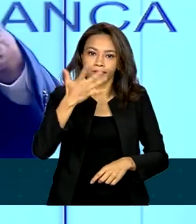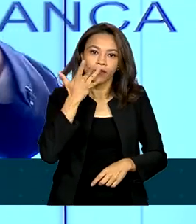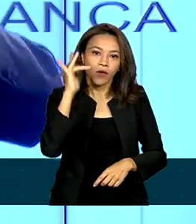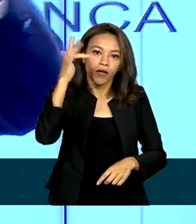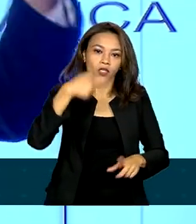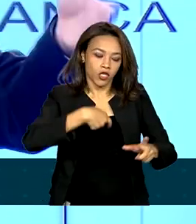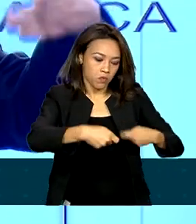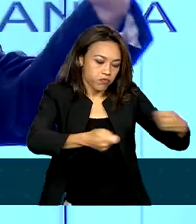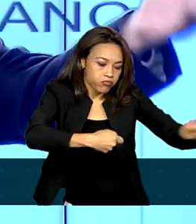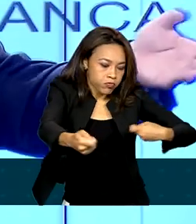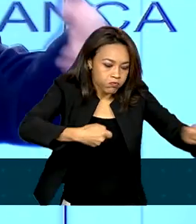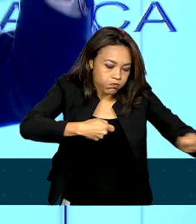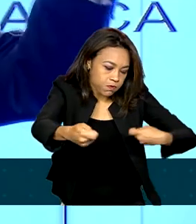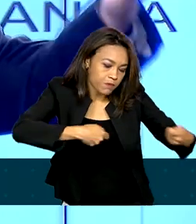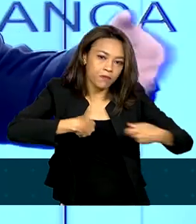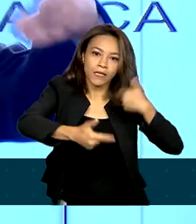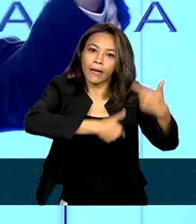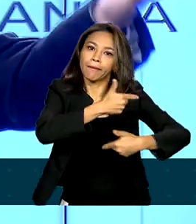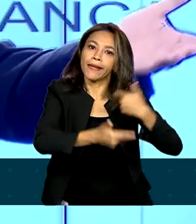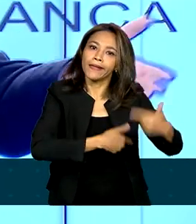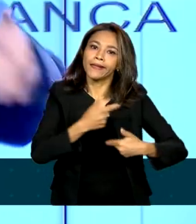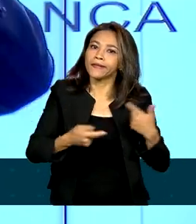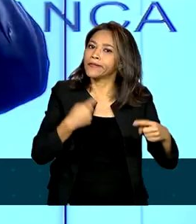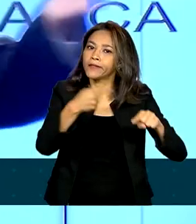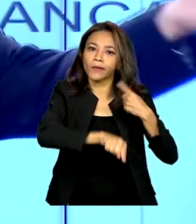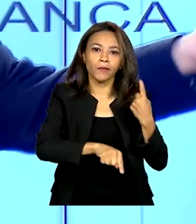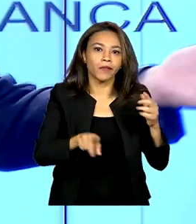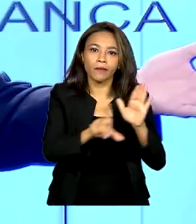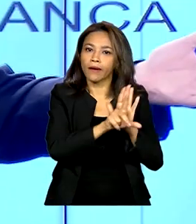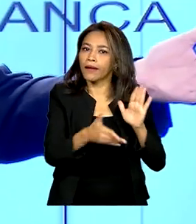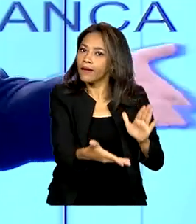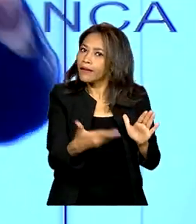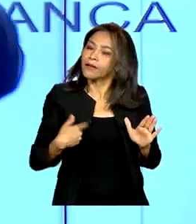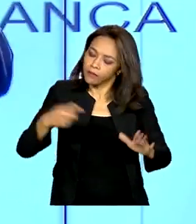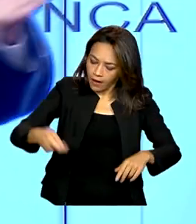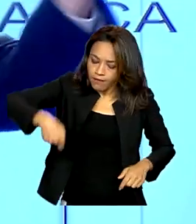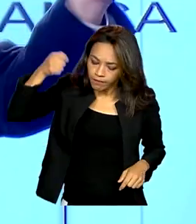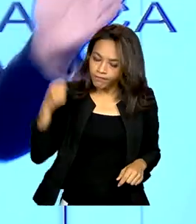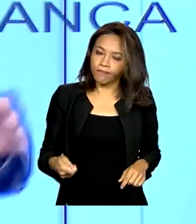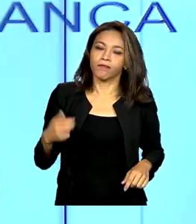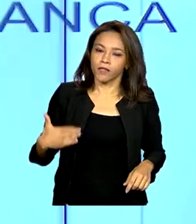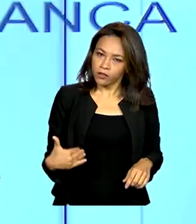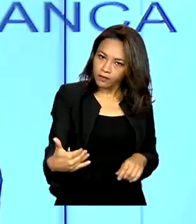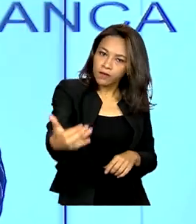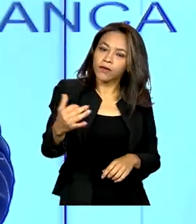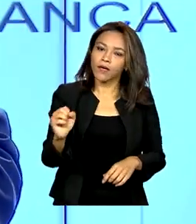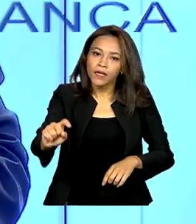ainda há pessoas insistindo em descumprir a lei, você tem que adotar novas medidas, é o que nós faremos na semana que vem.